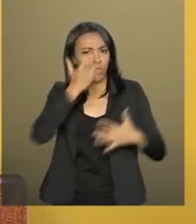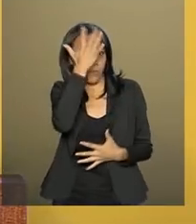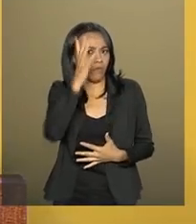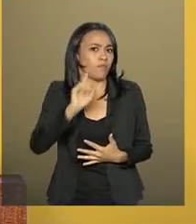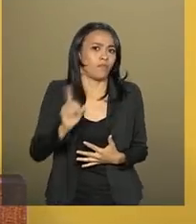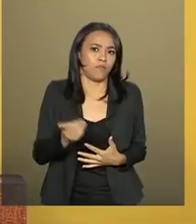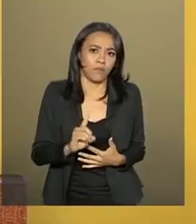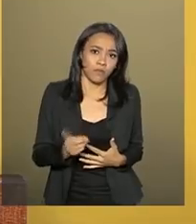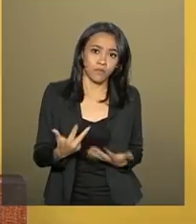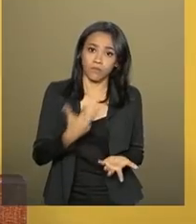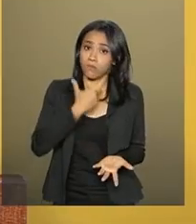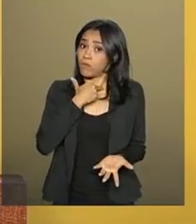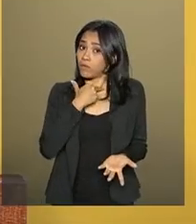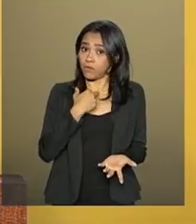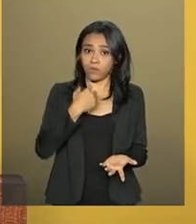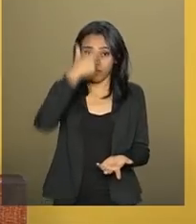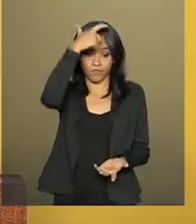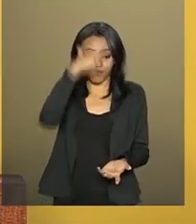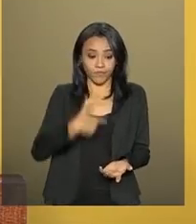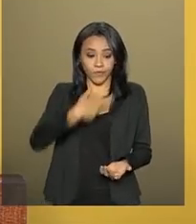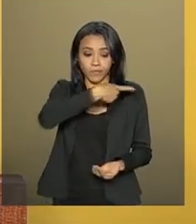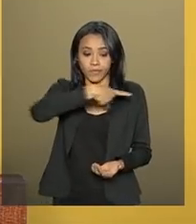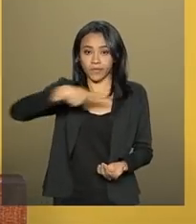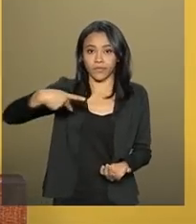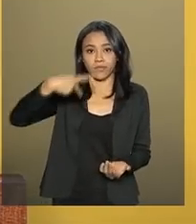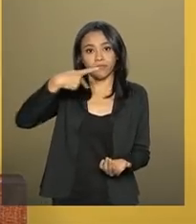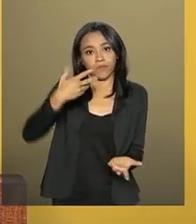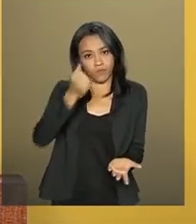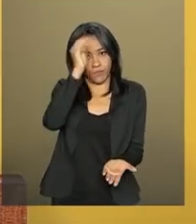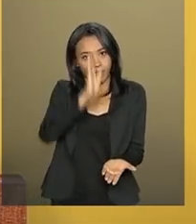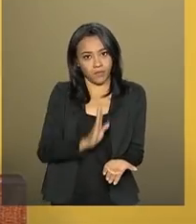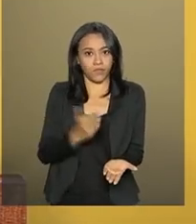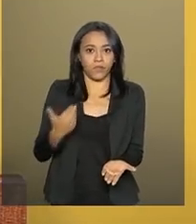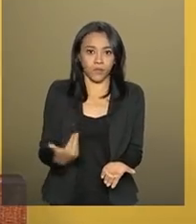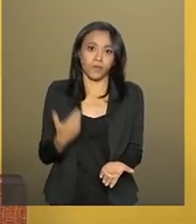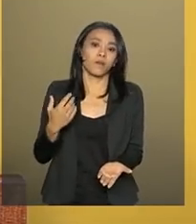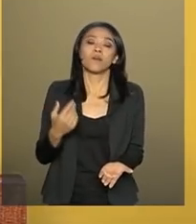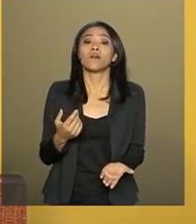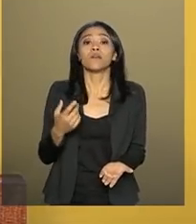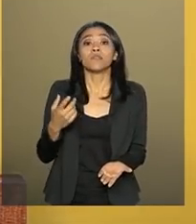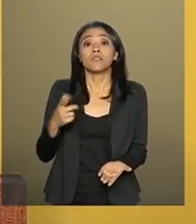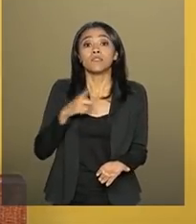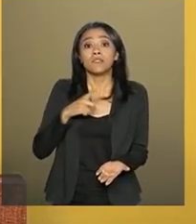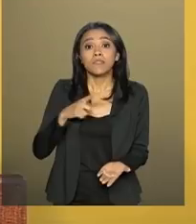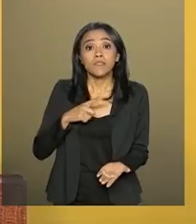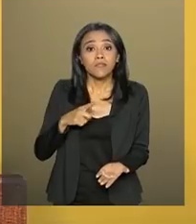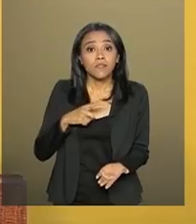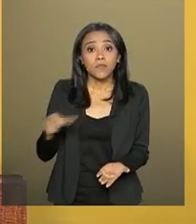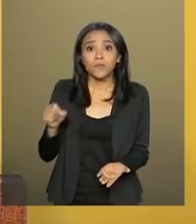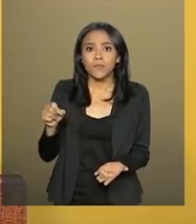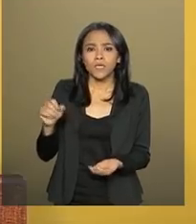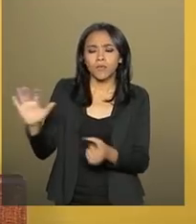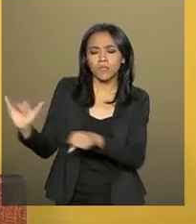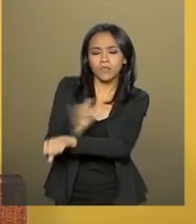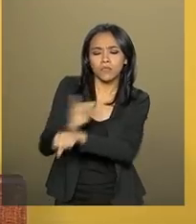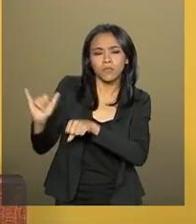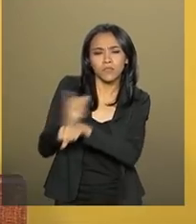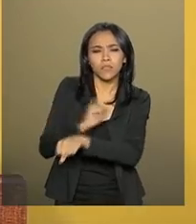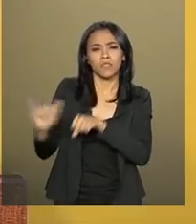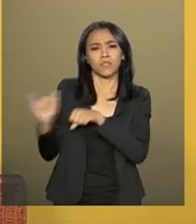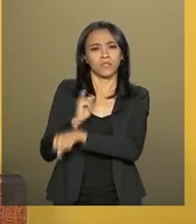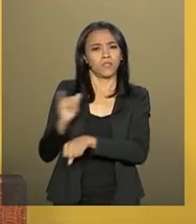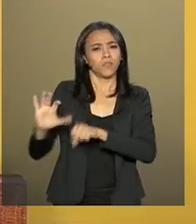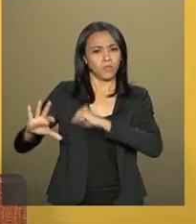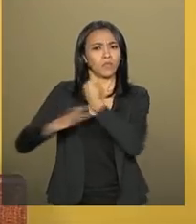pode o presidente da República prescindir de um assessoramento direto em matéria de inteligência e